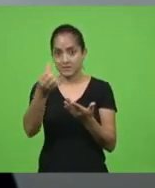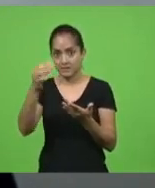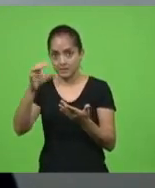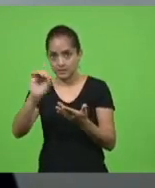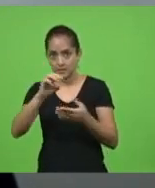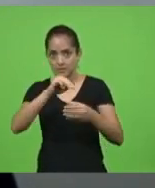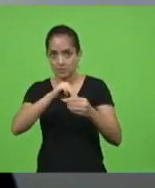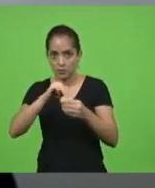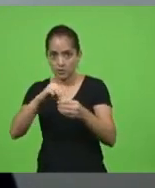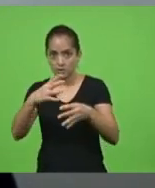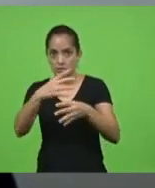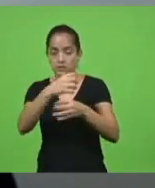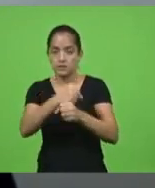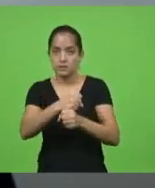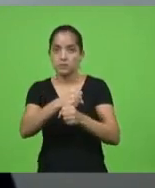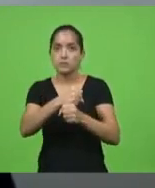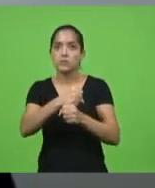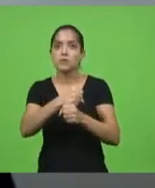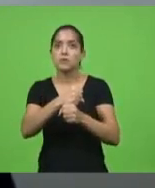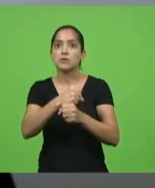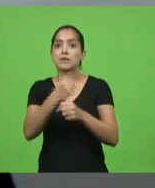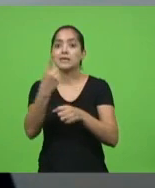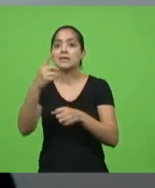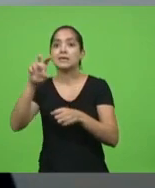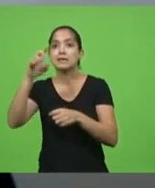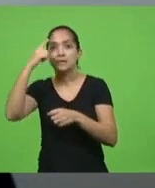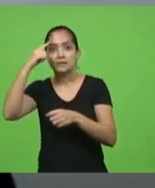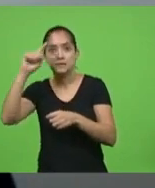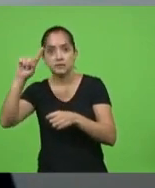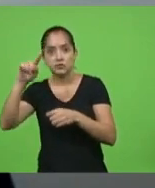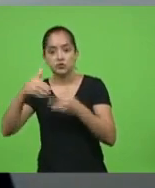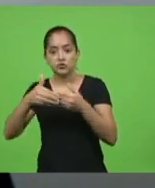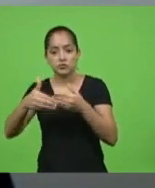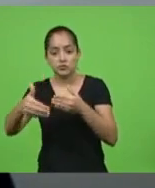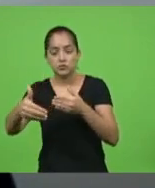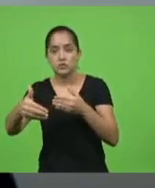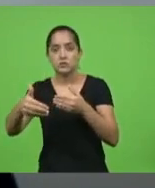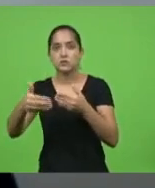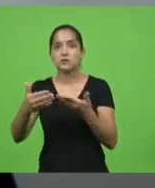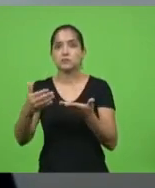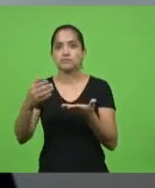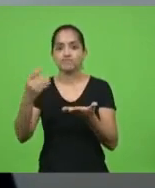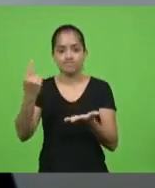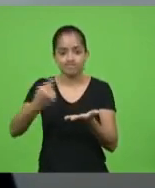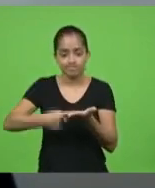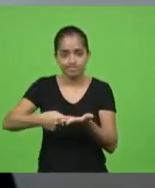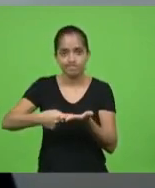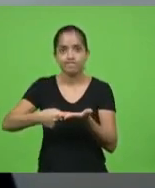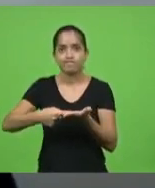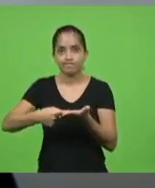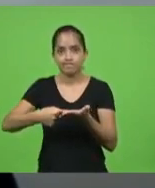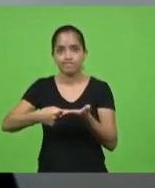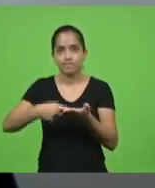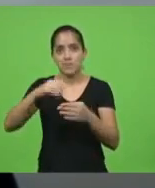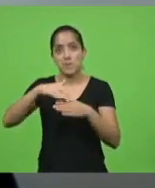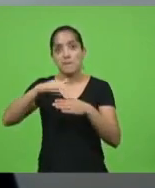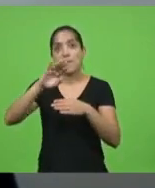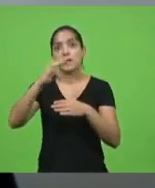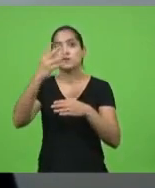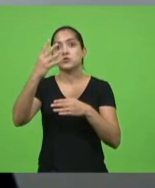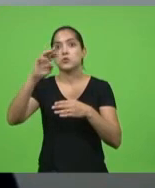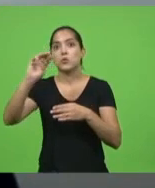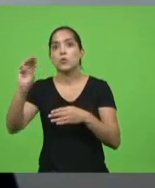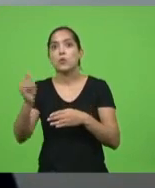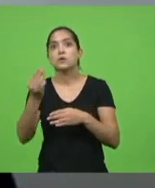trazerem em 15 dias úteis depois de selado o compromisso mais de 4 milhões e